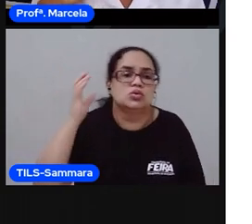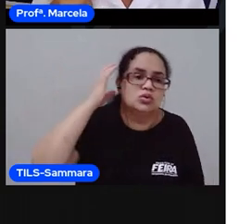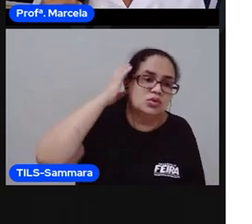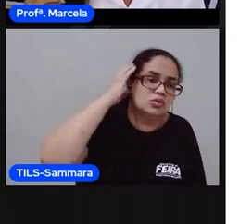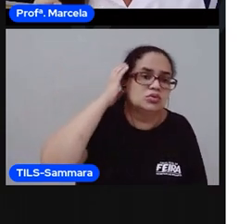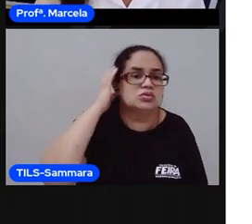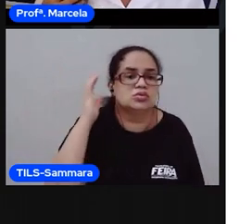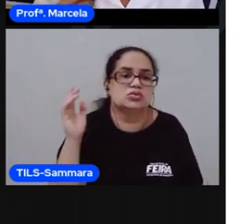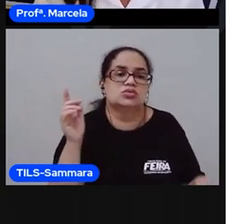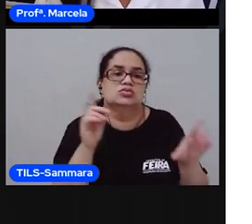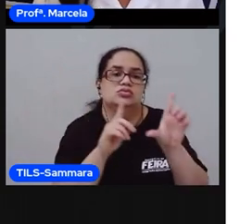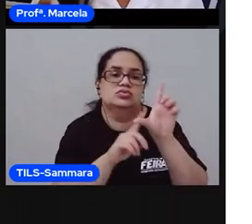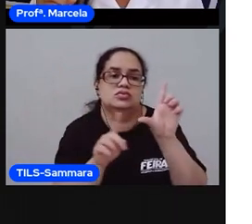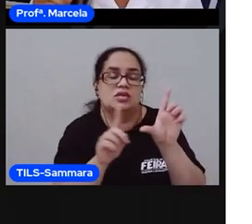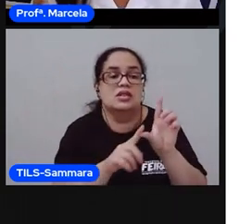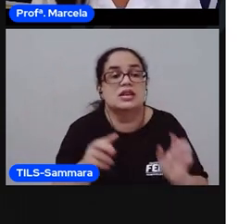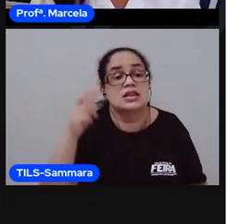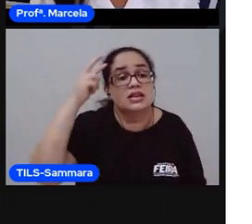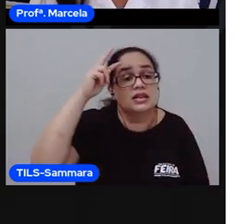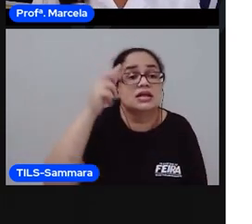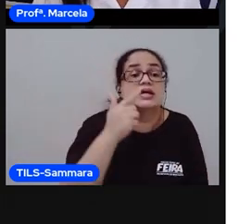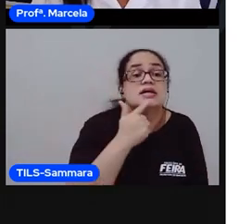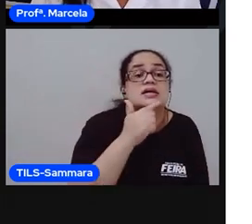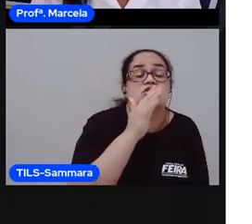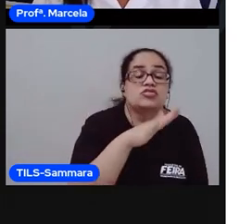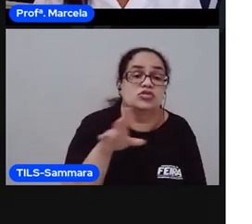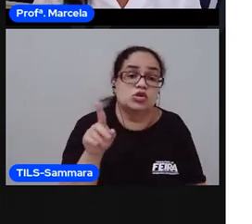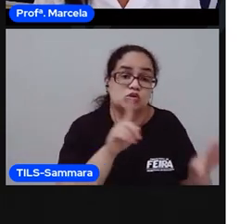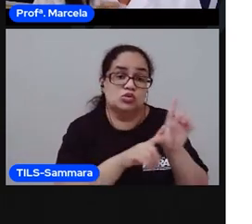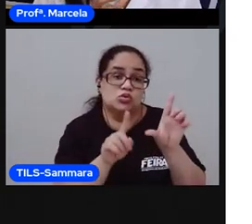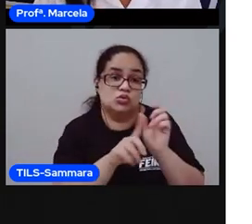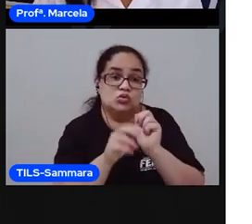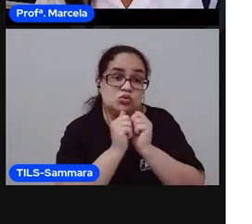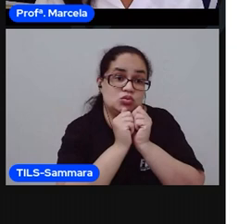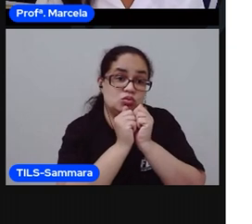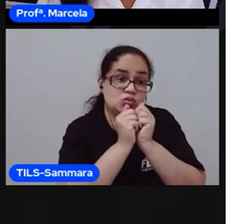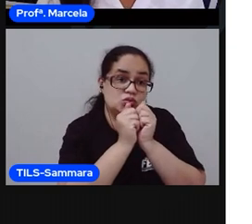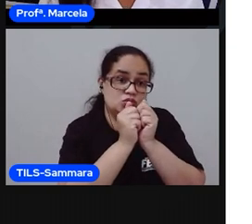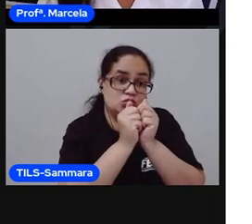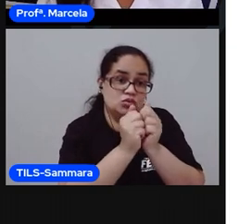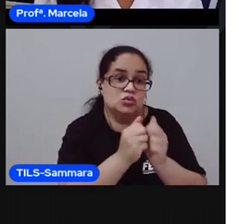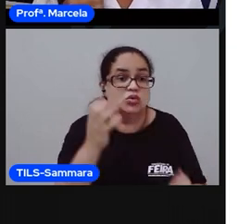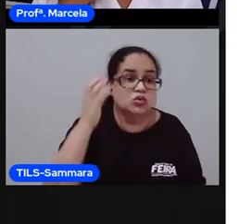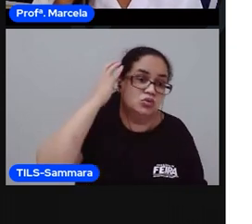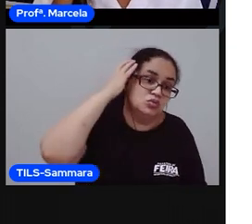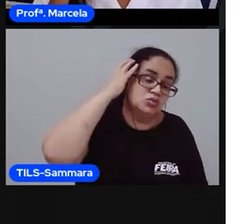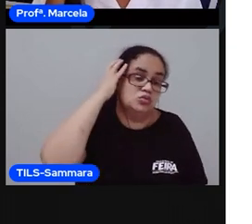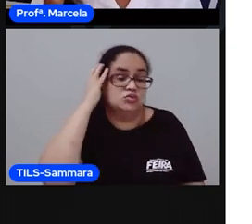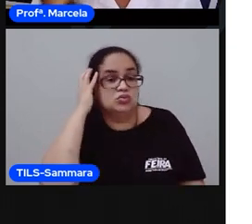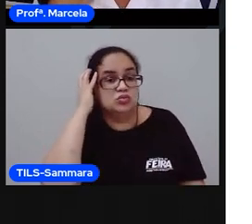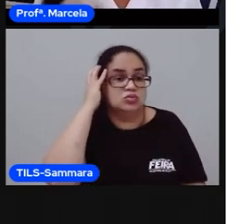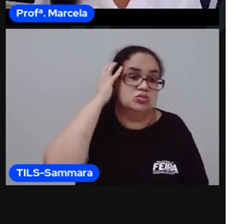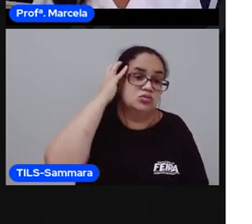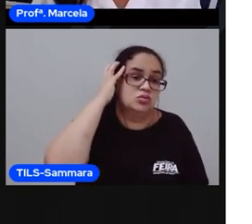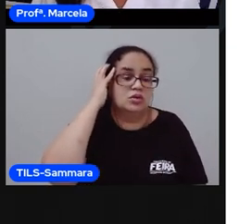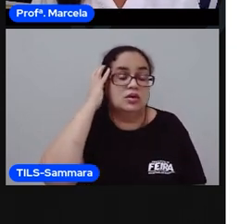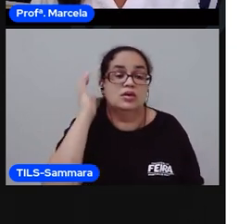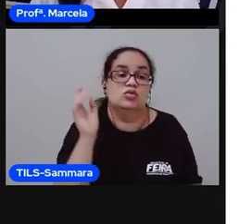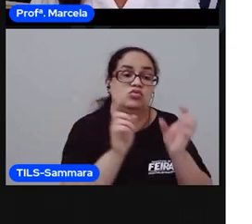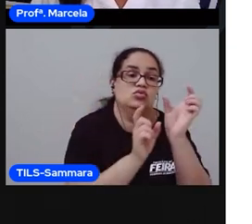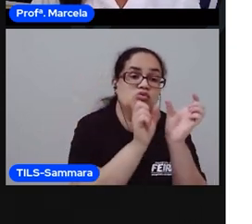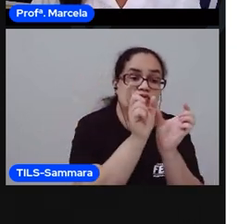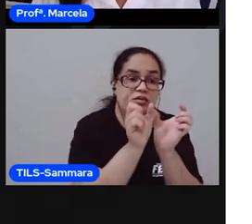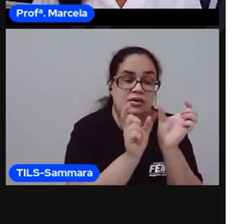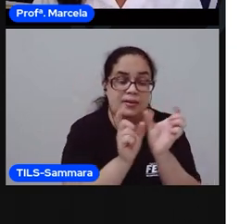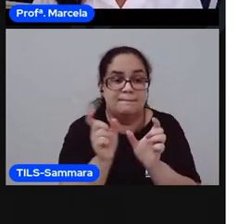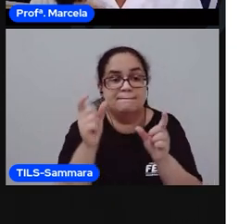vogais? Lembrem, crianças, que as vogais, junto com as consoantes, você produz o som, que a vai chamar de fonema na